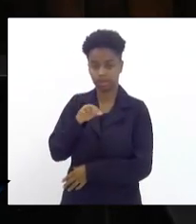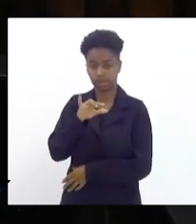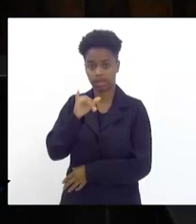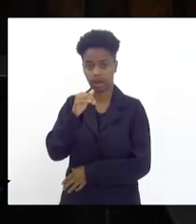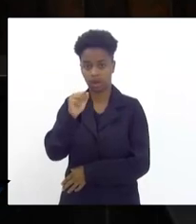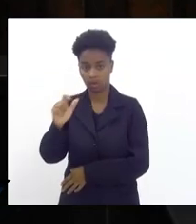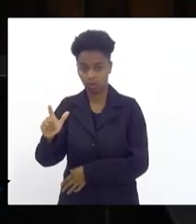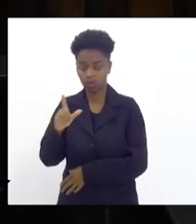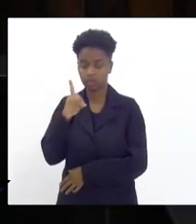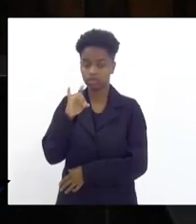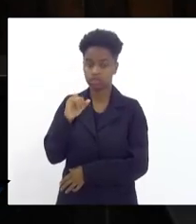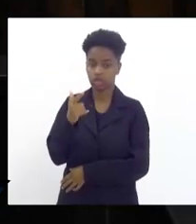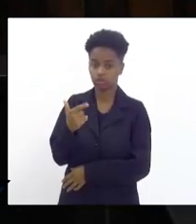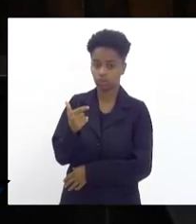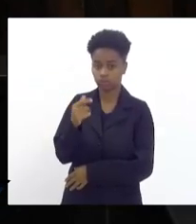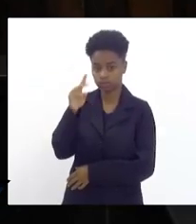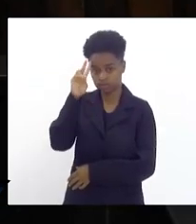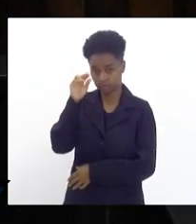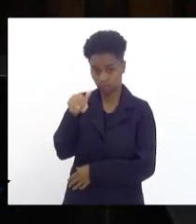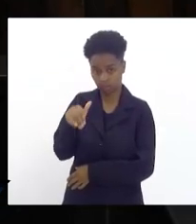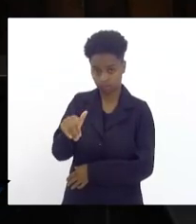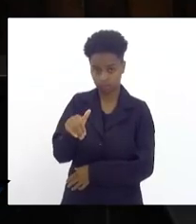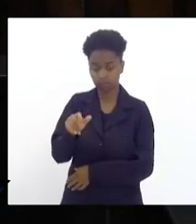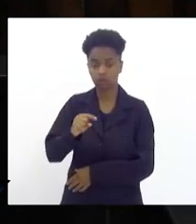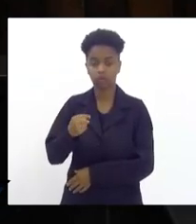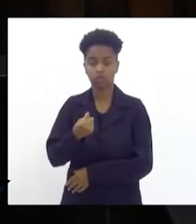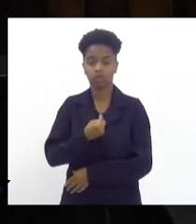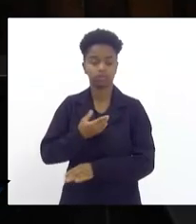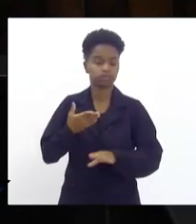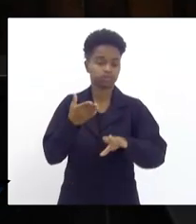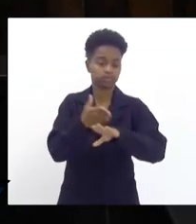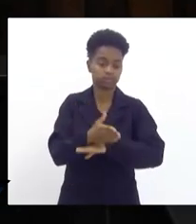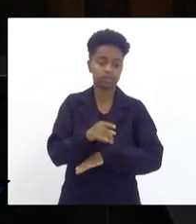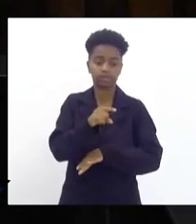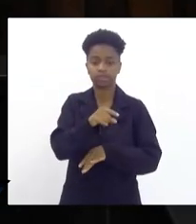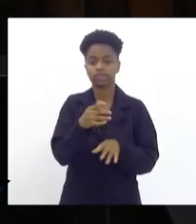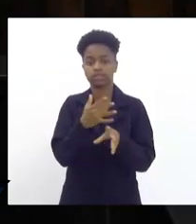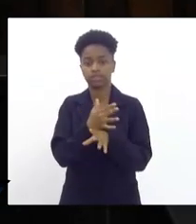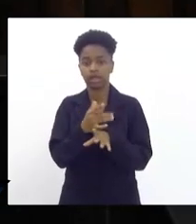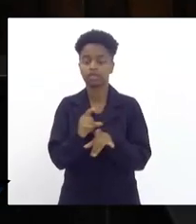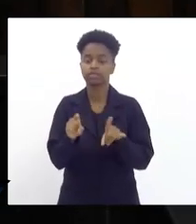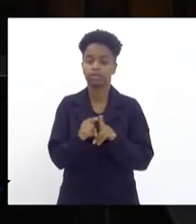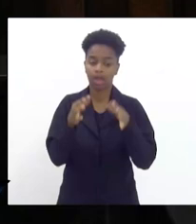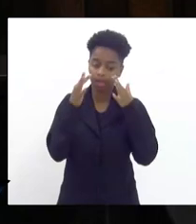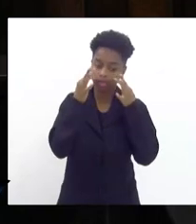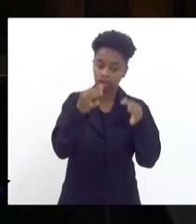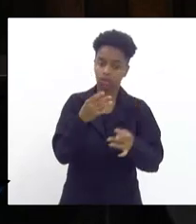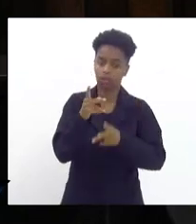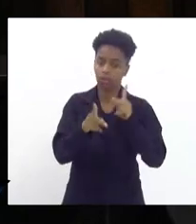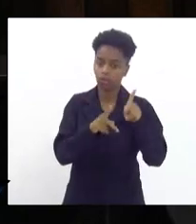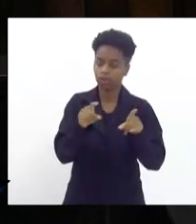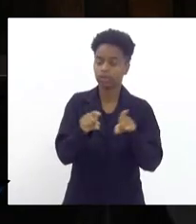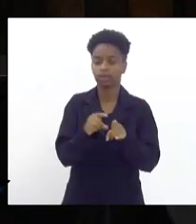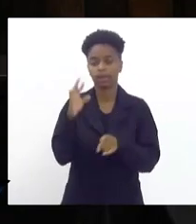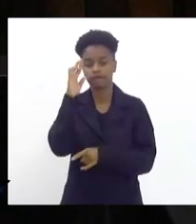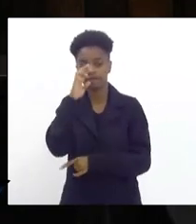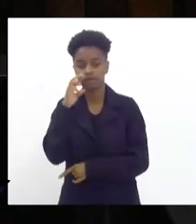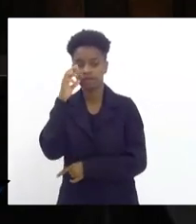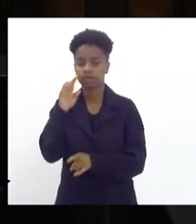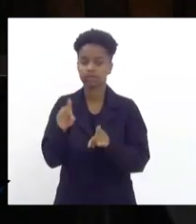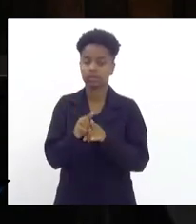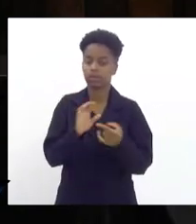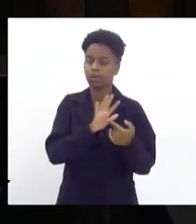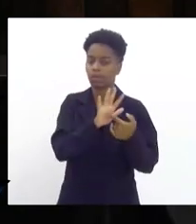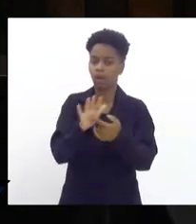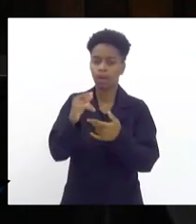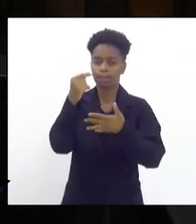próximo dia 12 segunda-feira estaremos na cidade de Pinheiral ouvindo a população fiscalizando prestando contas do nosso